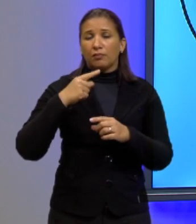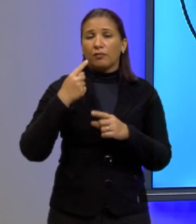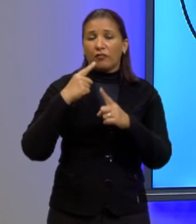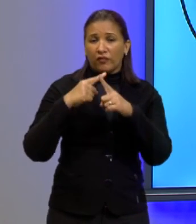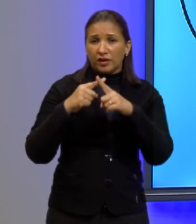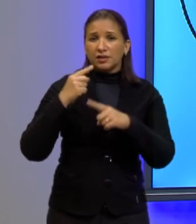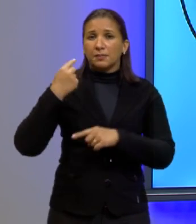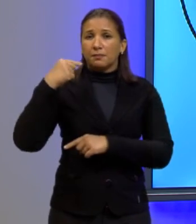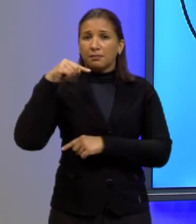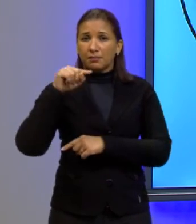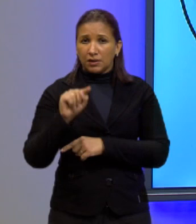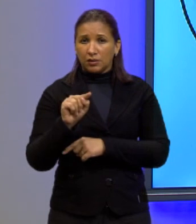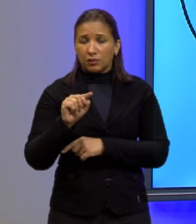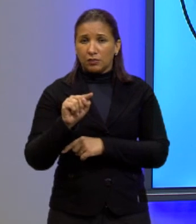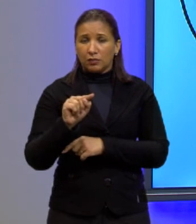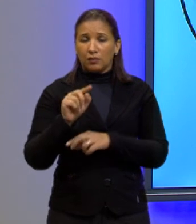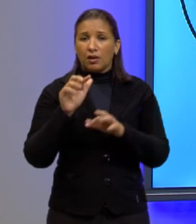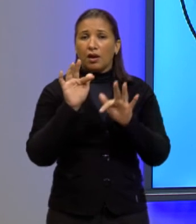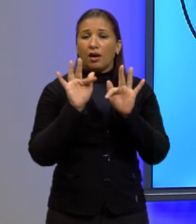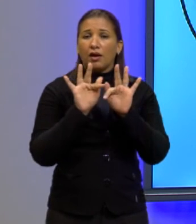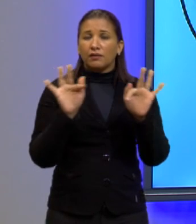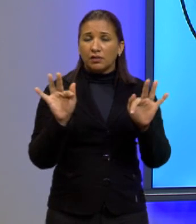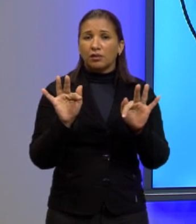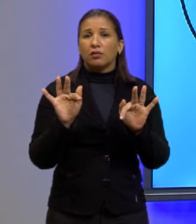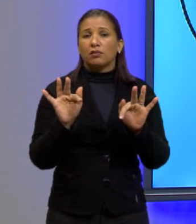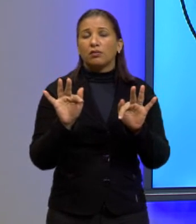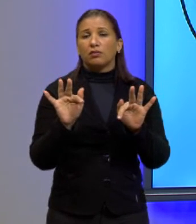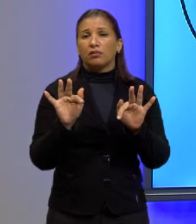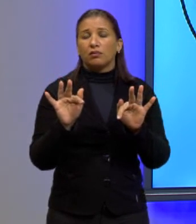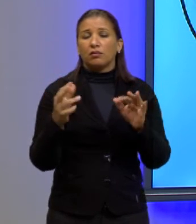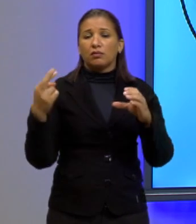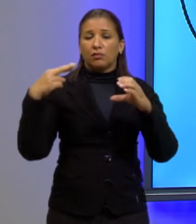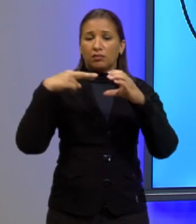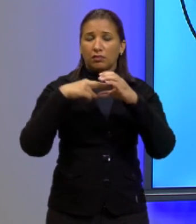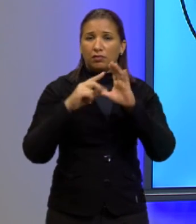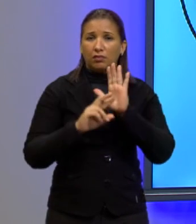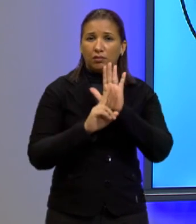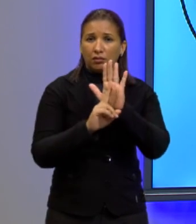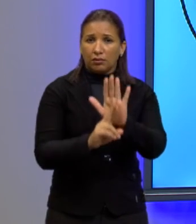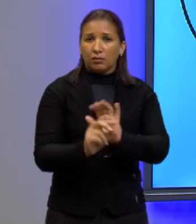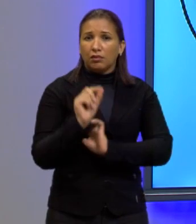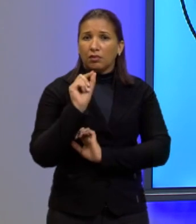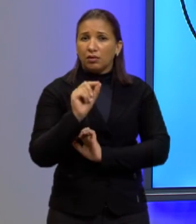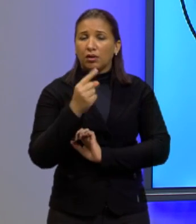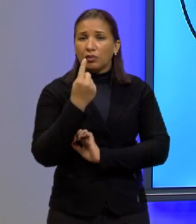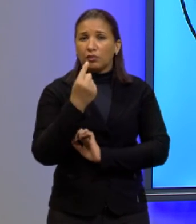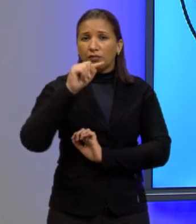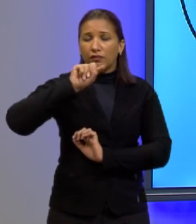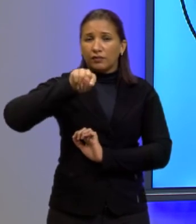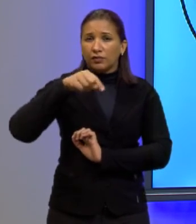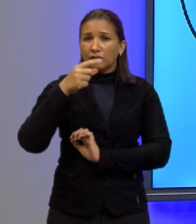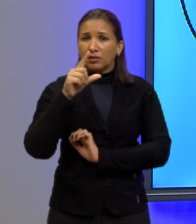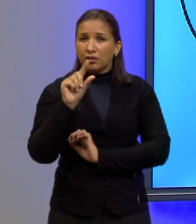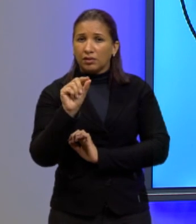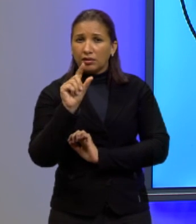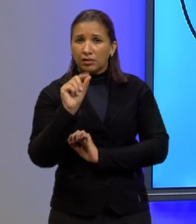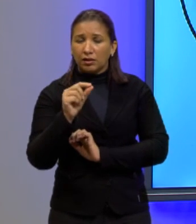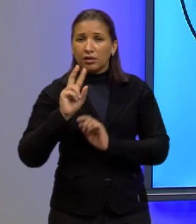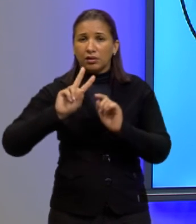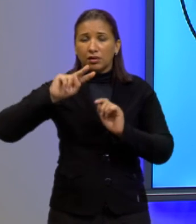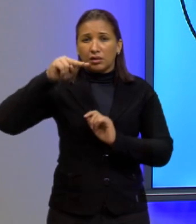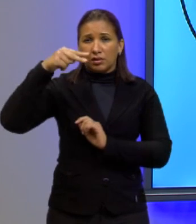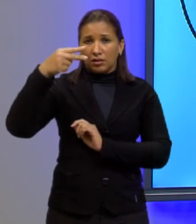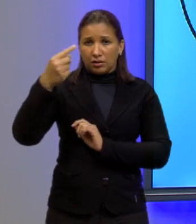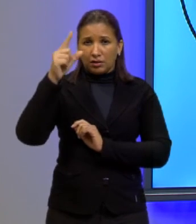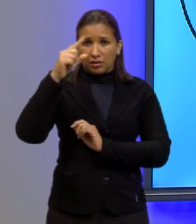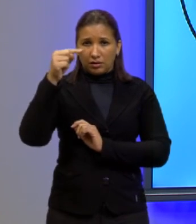certo? então a função que representa o raio dessa circunferência é 1,10 elevado a